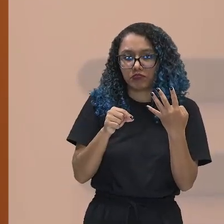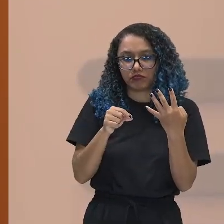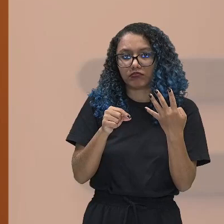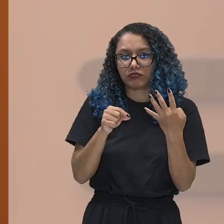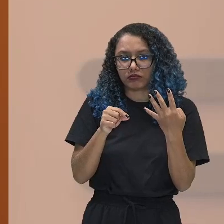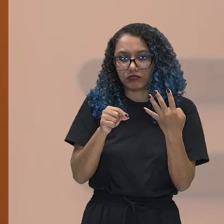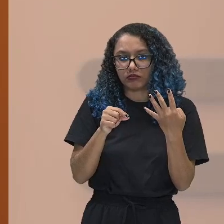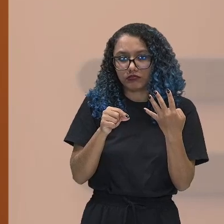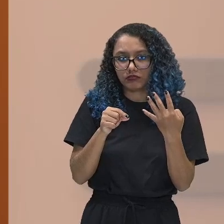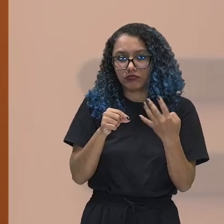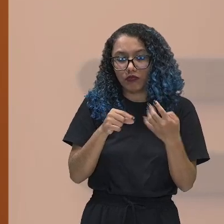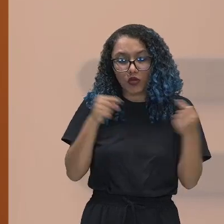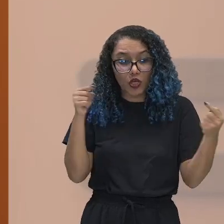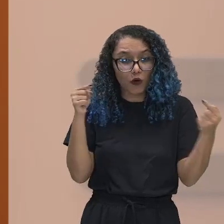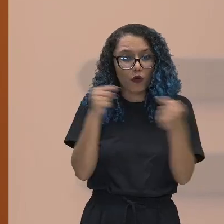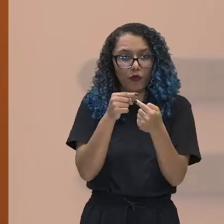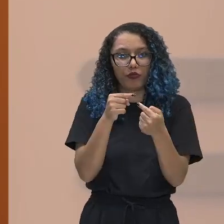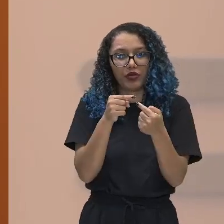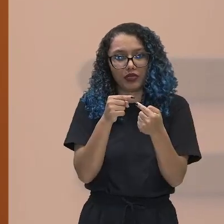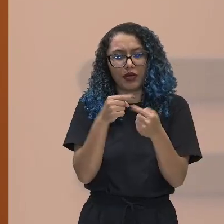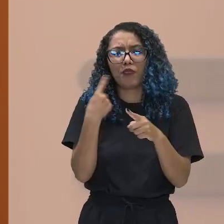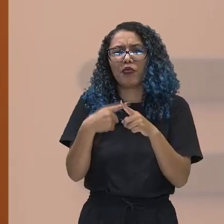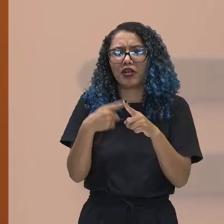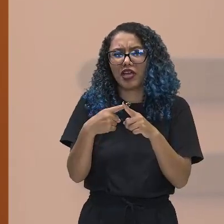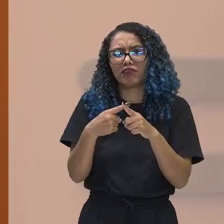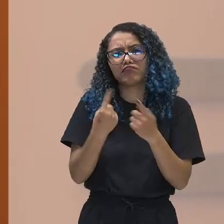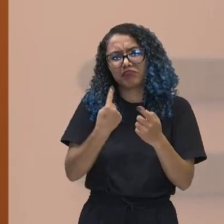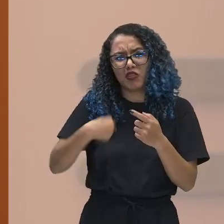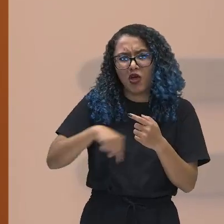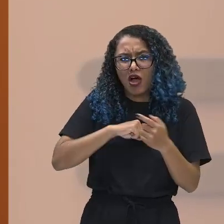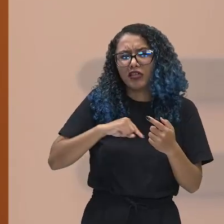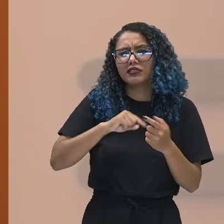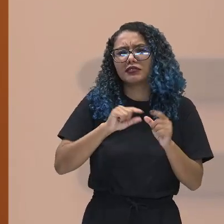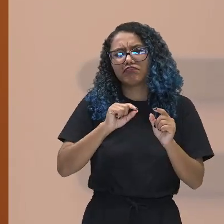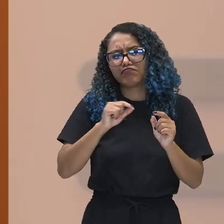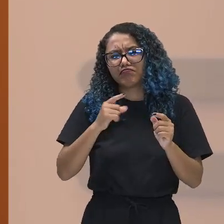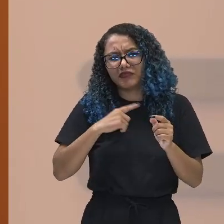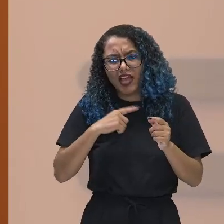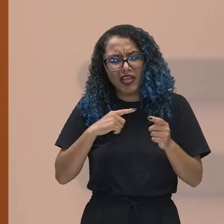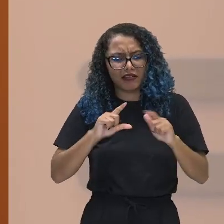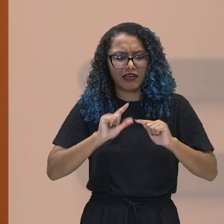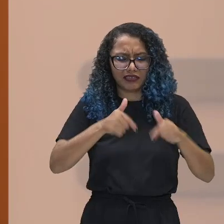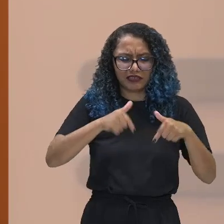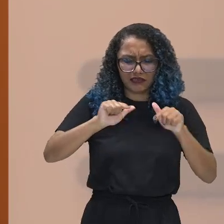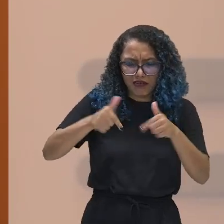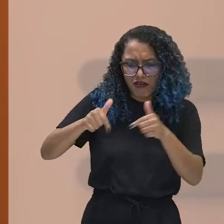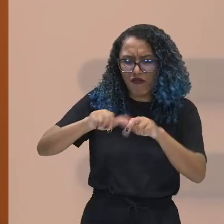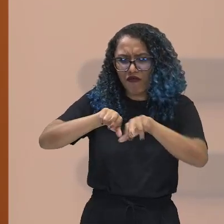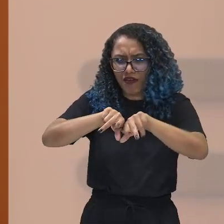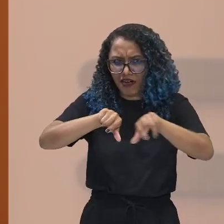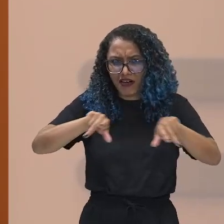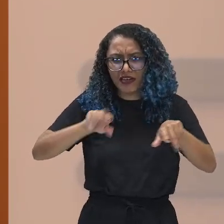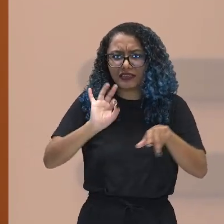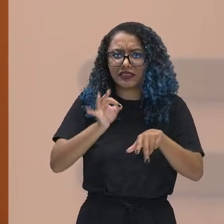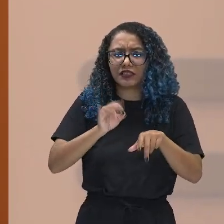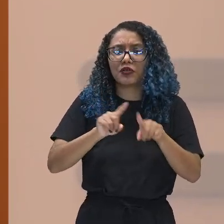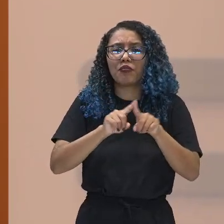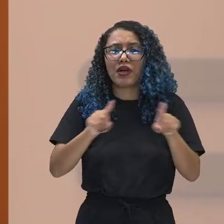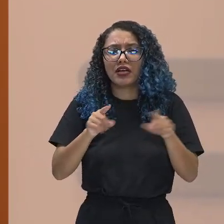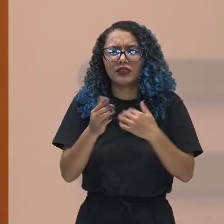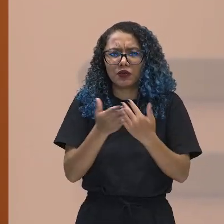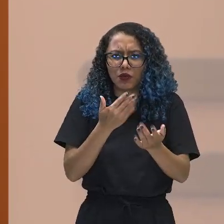ser humano, ele pratica várias ações, infinitas ações na vida dele. Então, qualquer ação que o